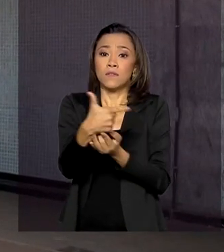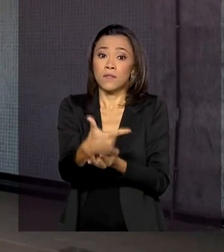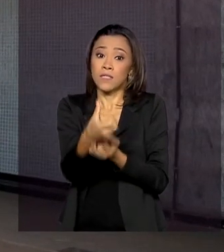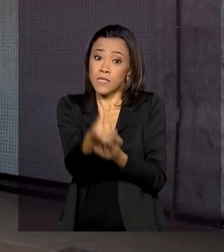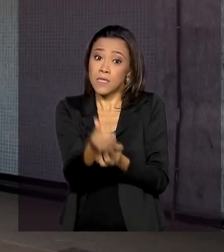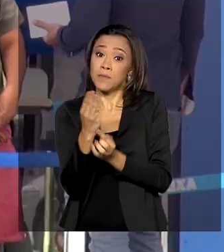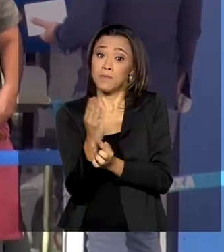pagamentos.